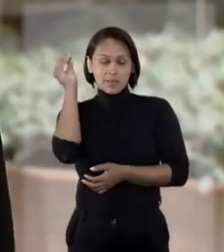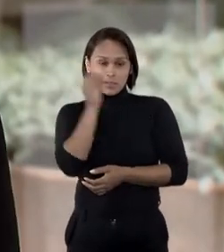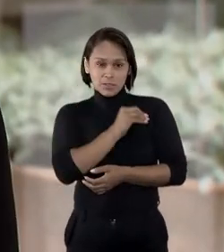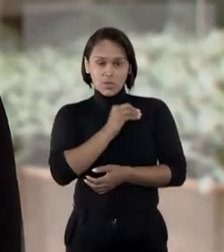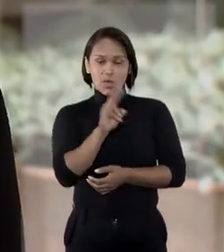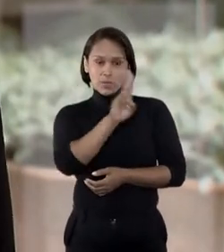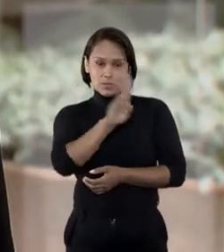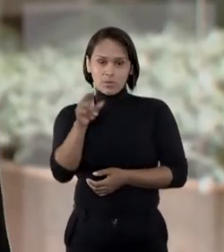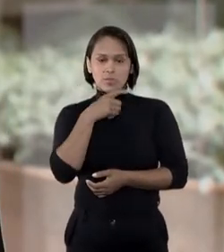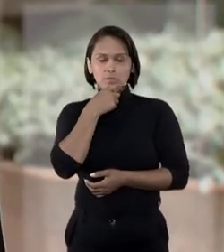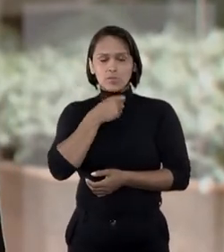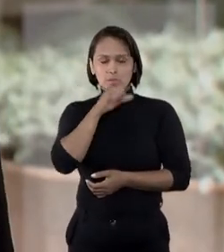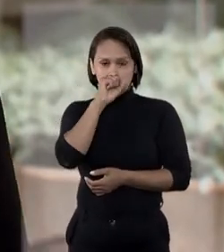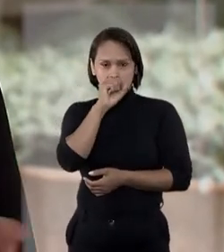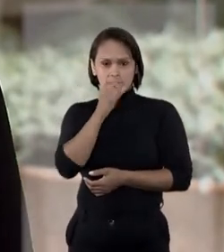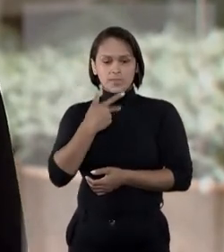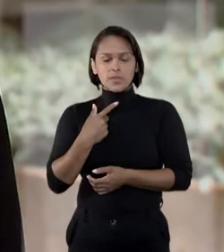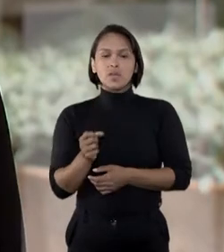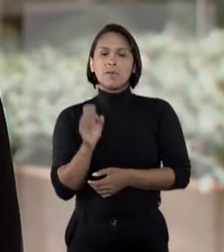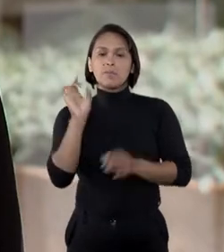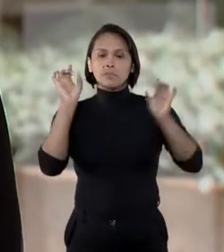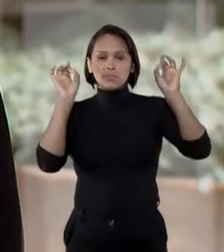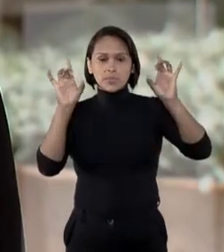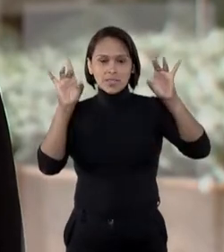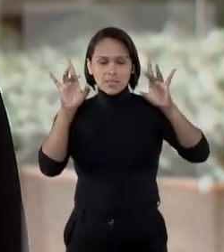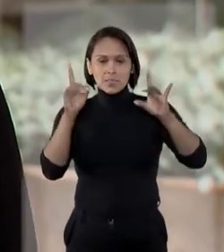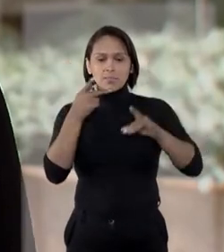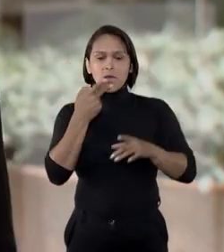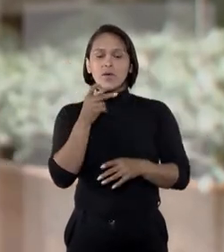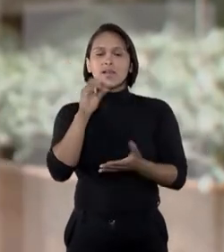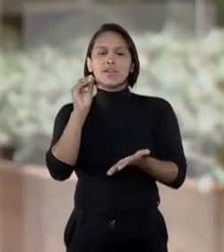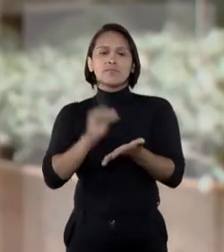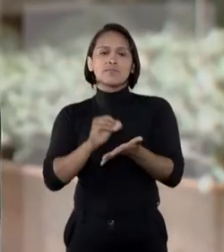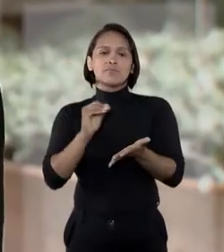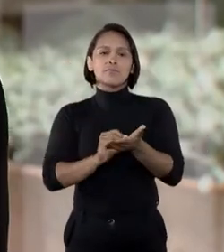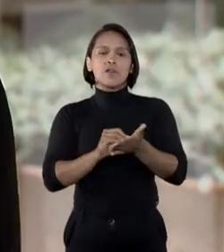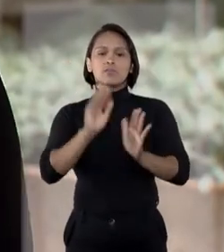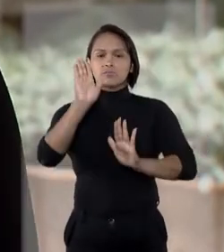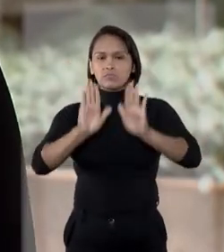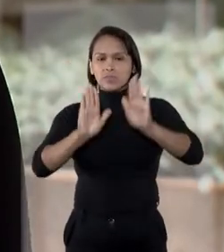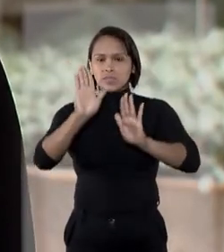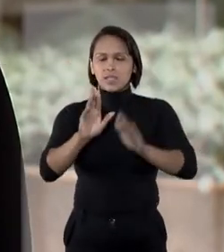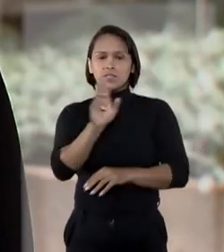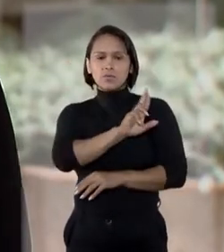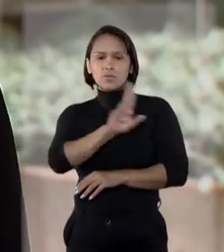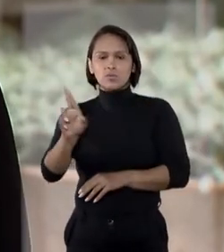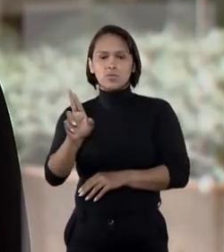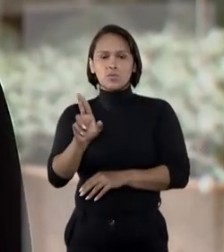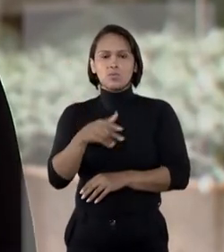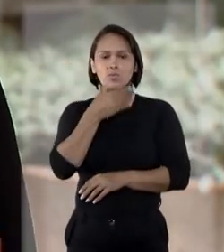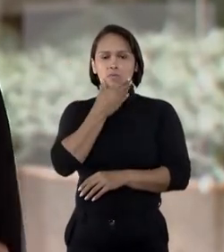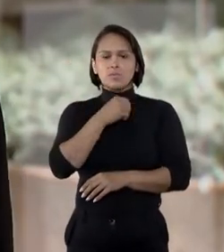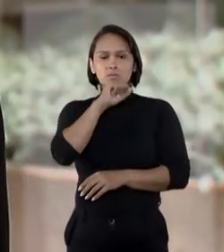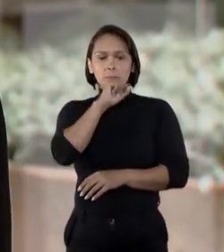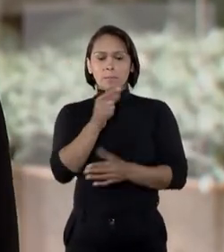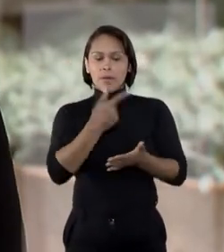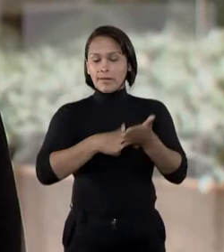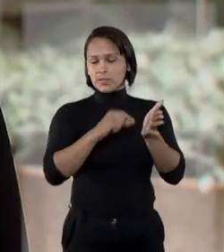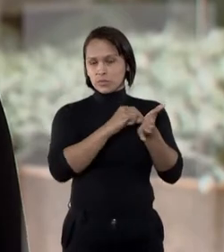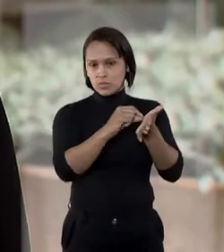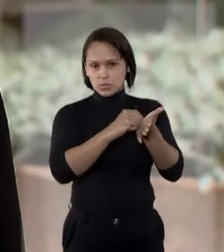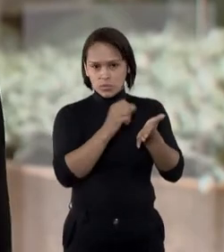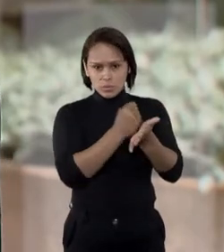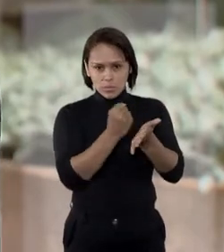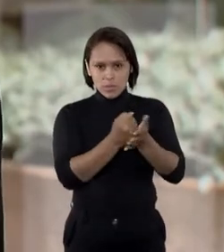identidade do pai. O argumento principal dos autores da ação era a falta de citação do suposto pai biológico no processo de